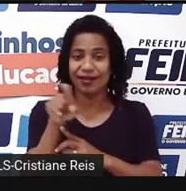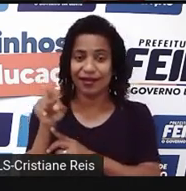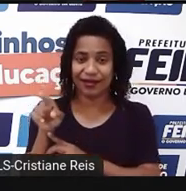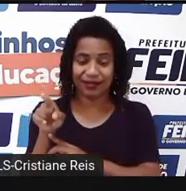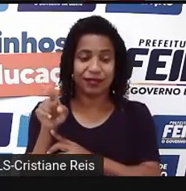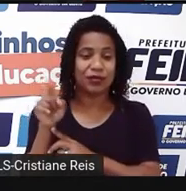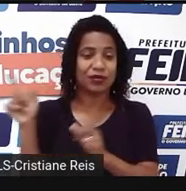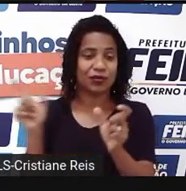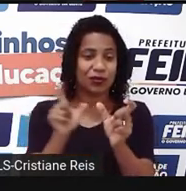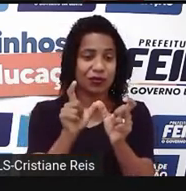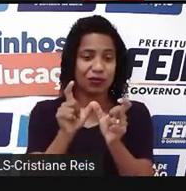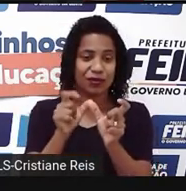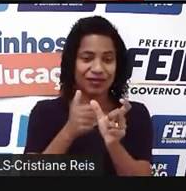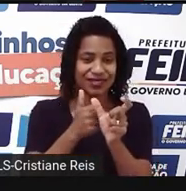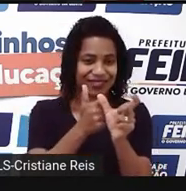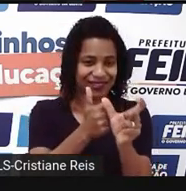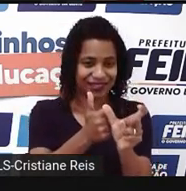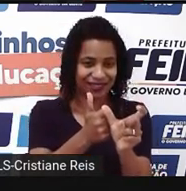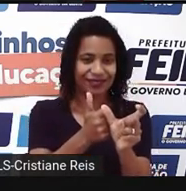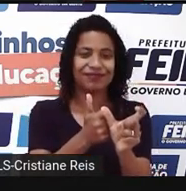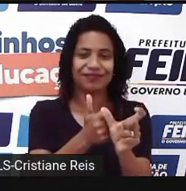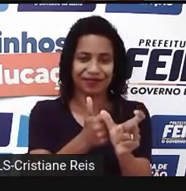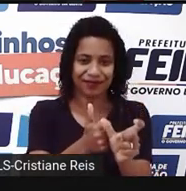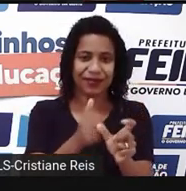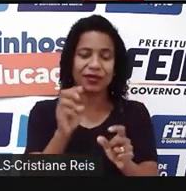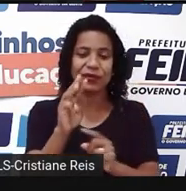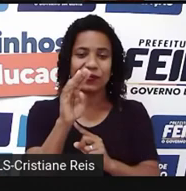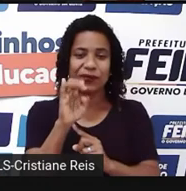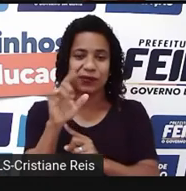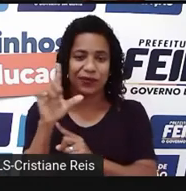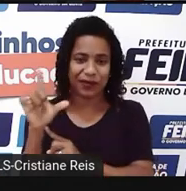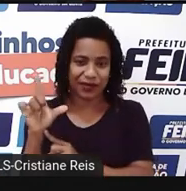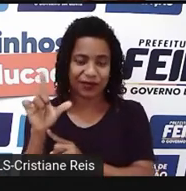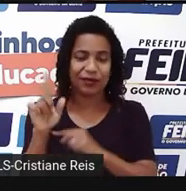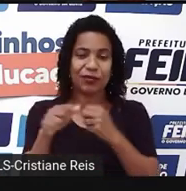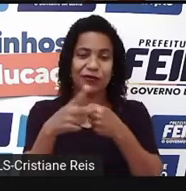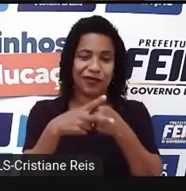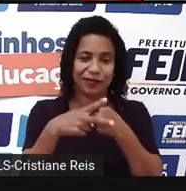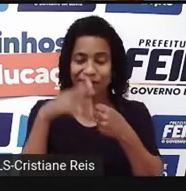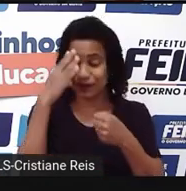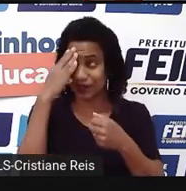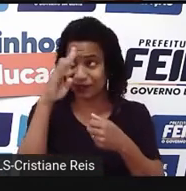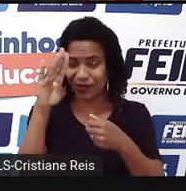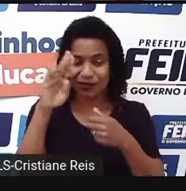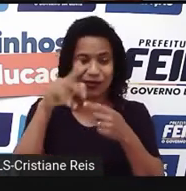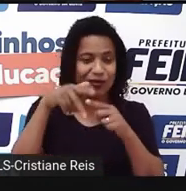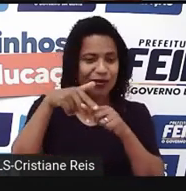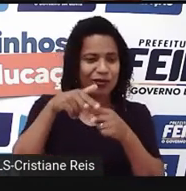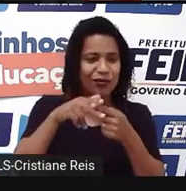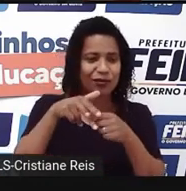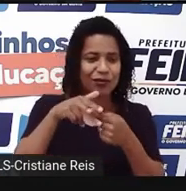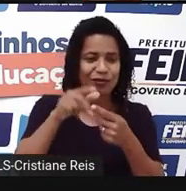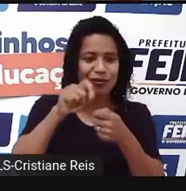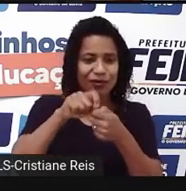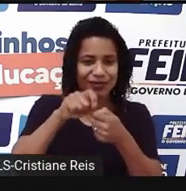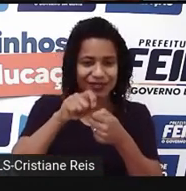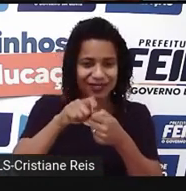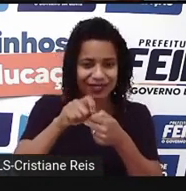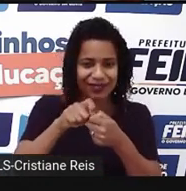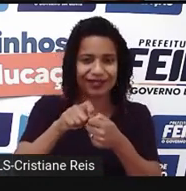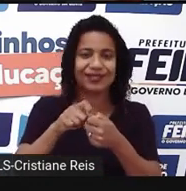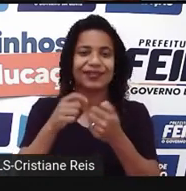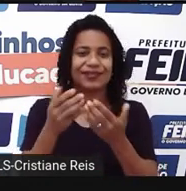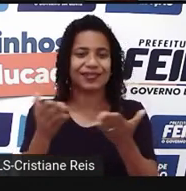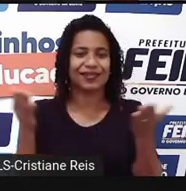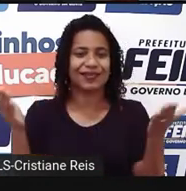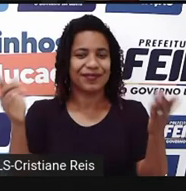auxiliar, will. O verbo principal, repair, que é consertar. Consertar o quê? Night, be,